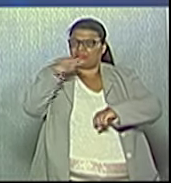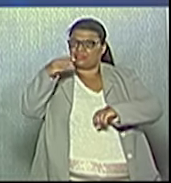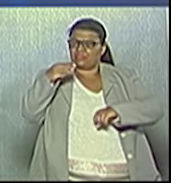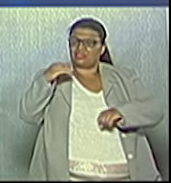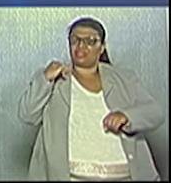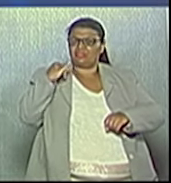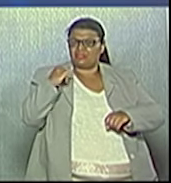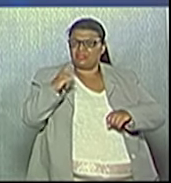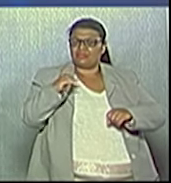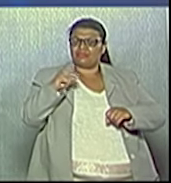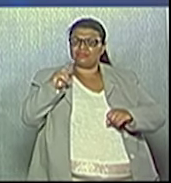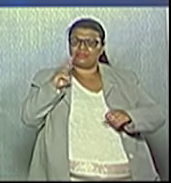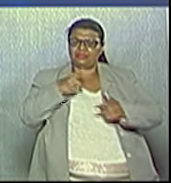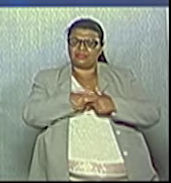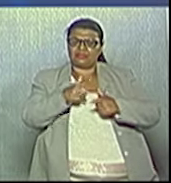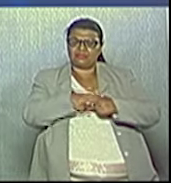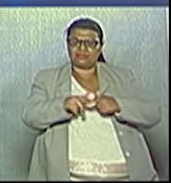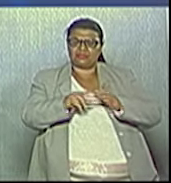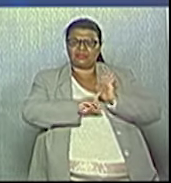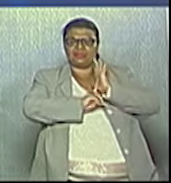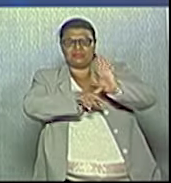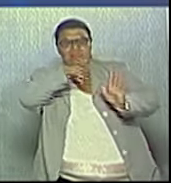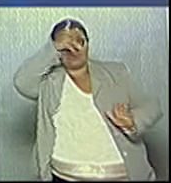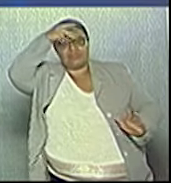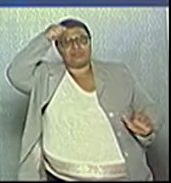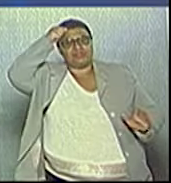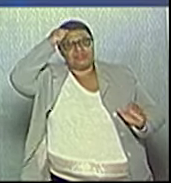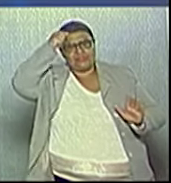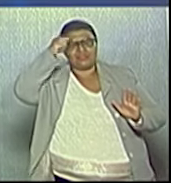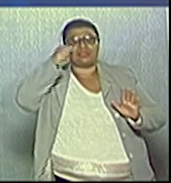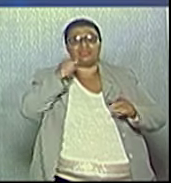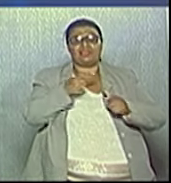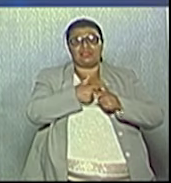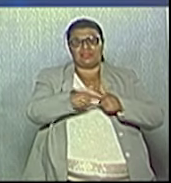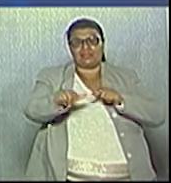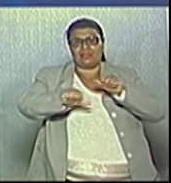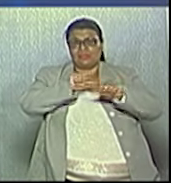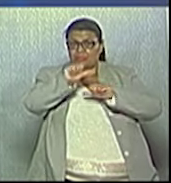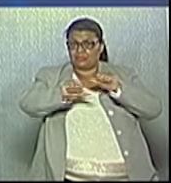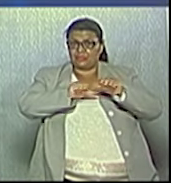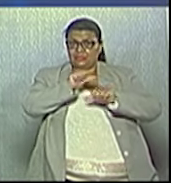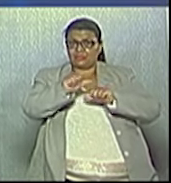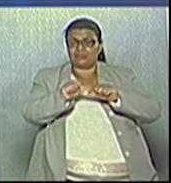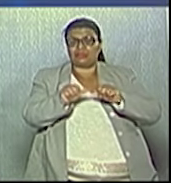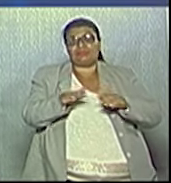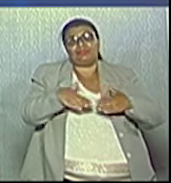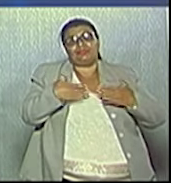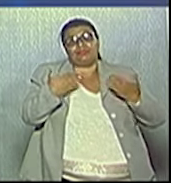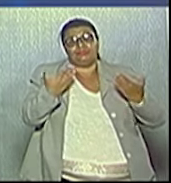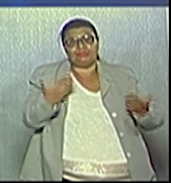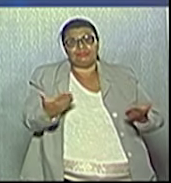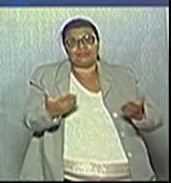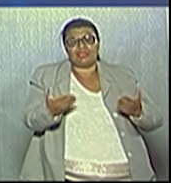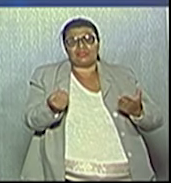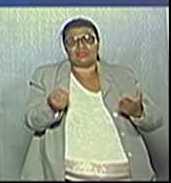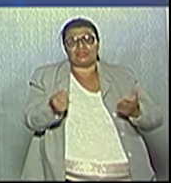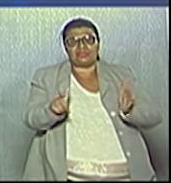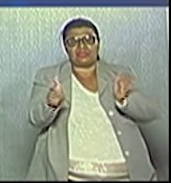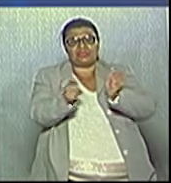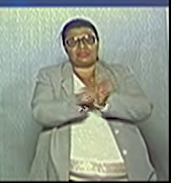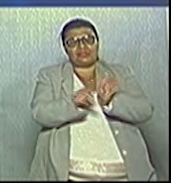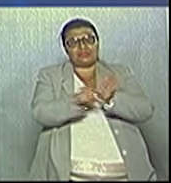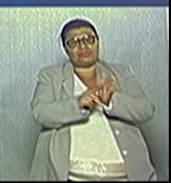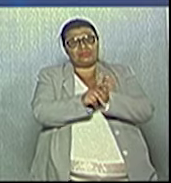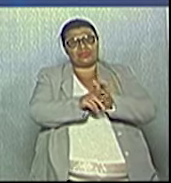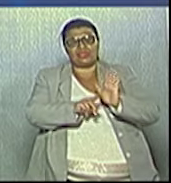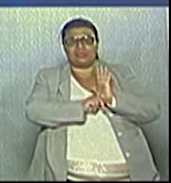Identifiquei, vi desse problema, encaminhei para a prefeitura a solução desse problema, fazer o plano de desenvolvimento econômico. Porém, como tantos outros projetos que encaminhei,